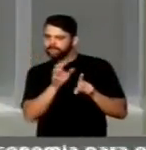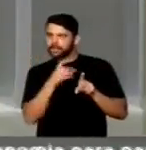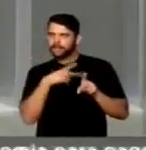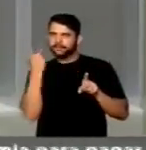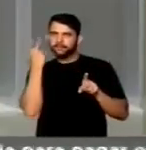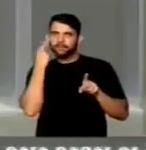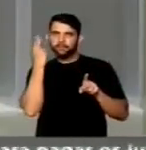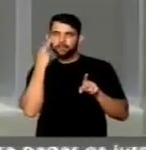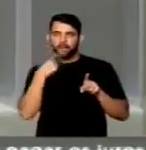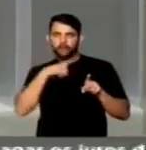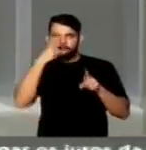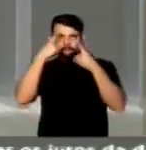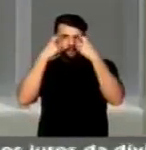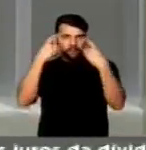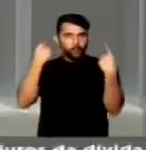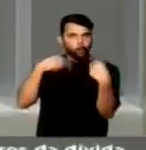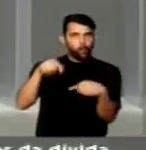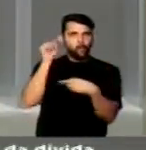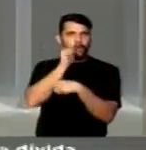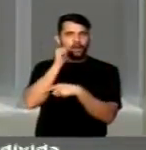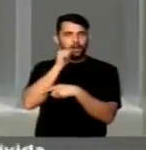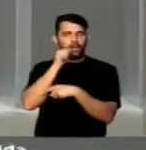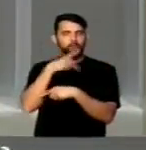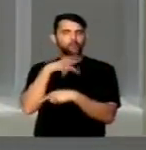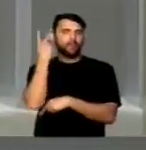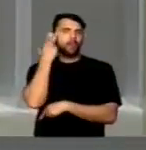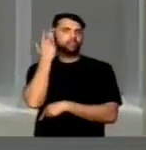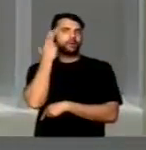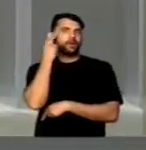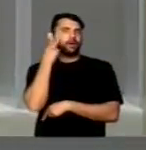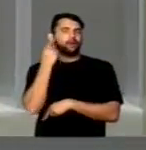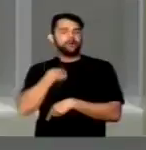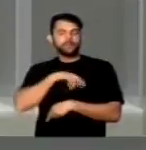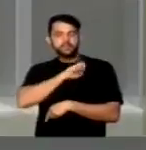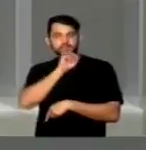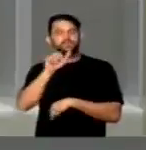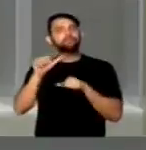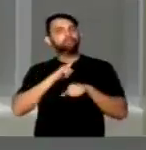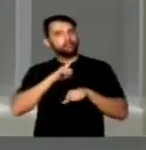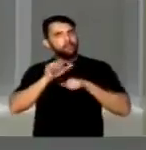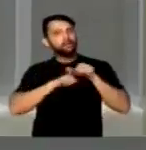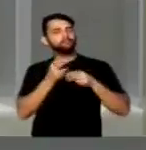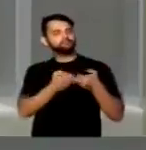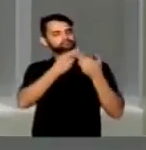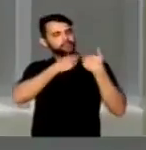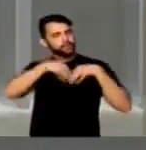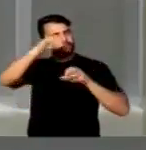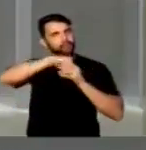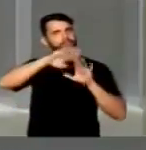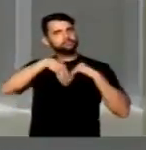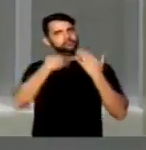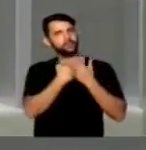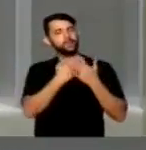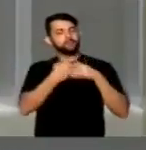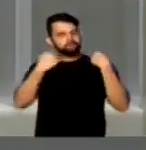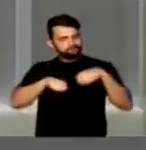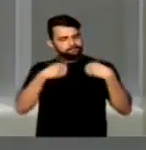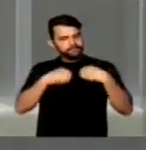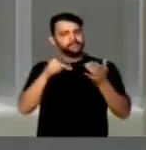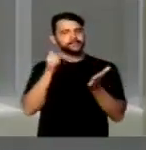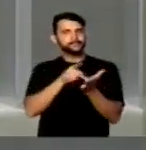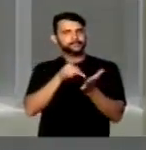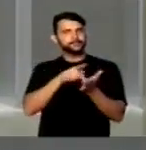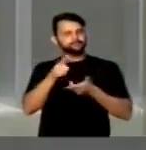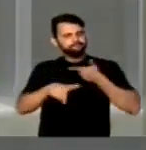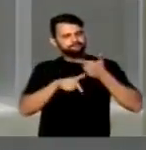naturaliza a violência contra a mulher e isso é sim também papel da escola. É preciso